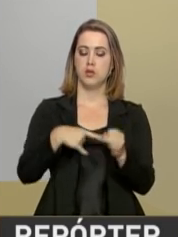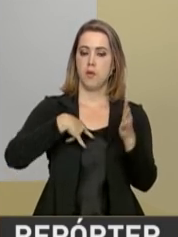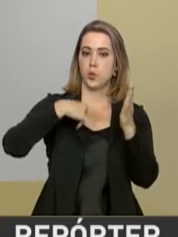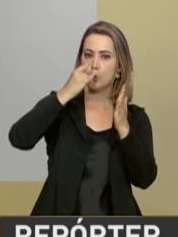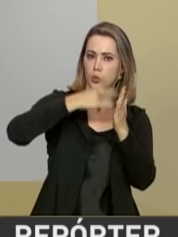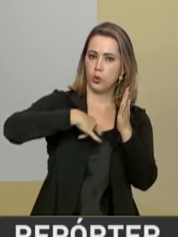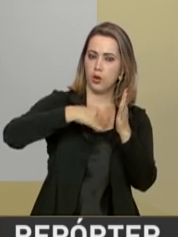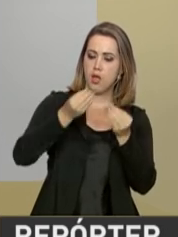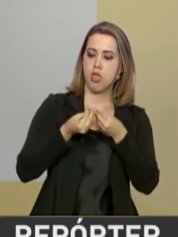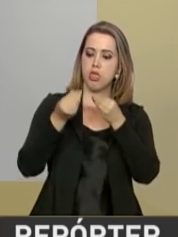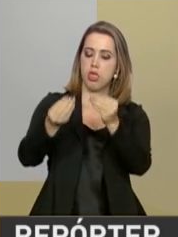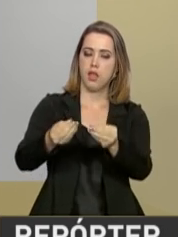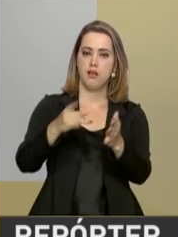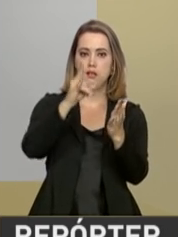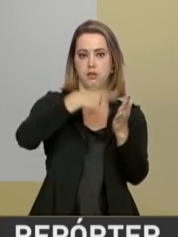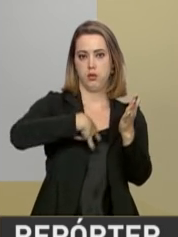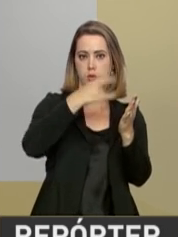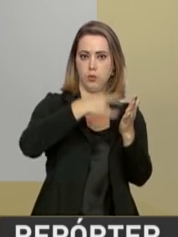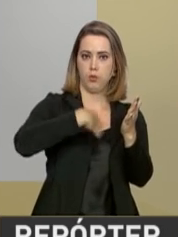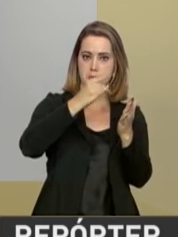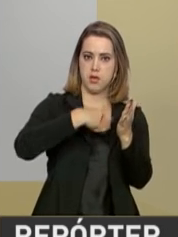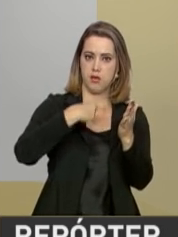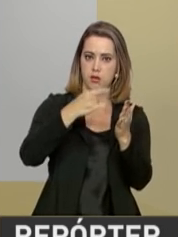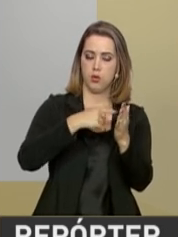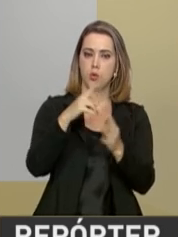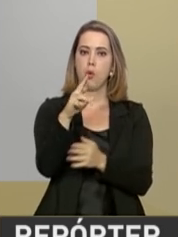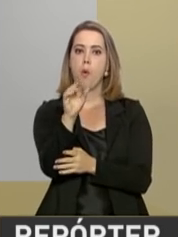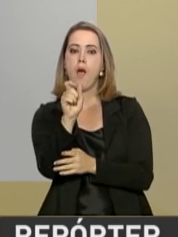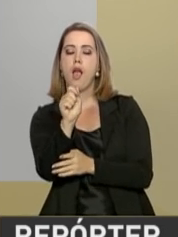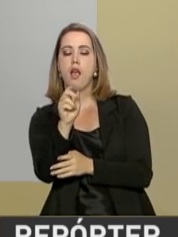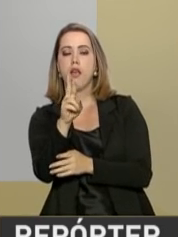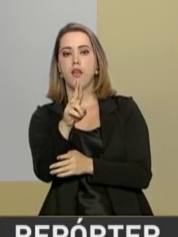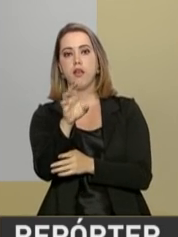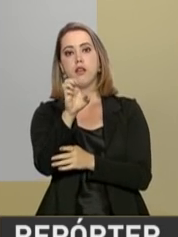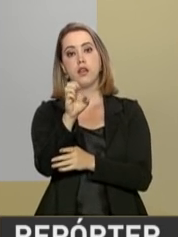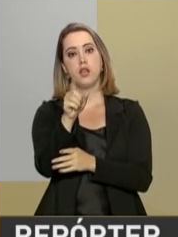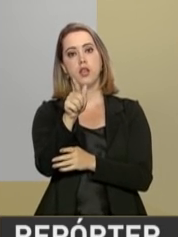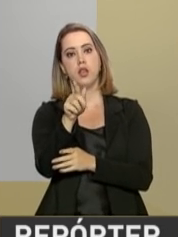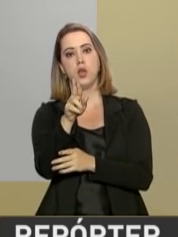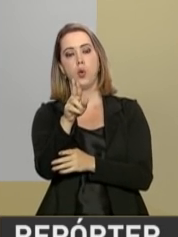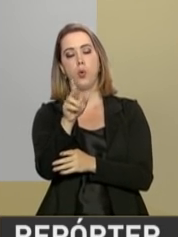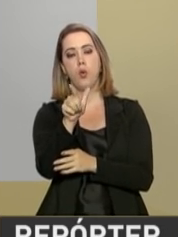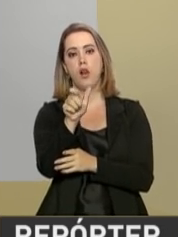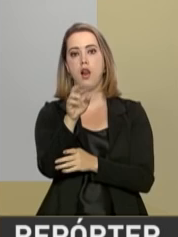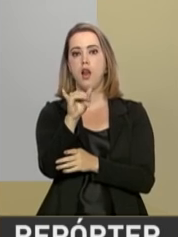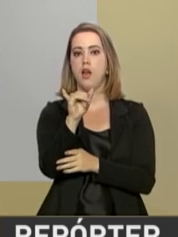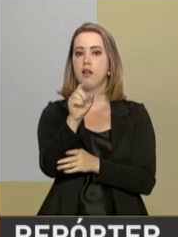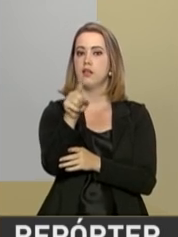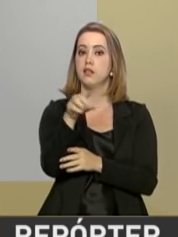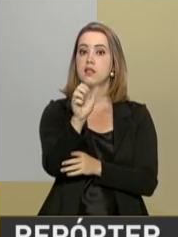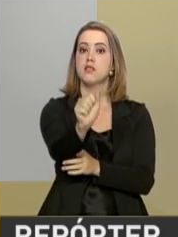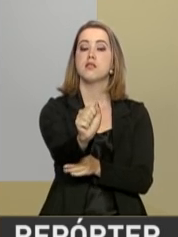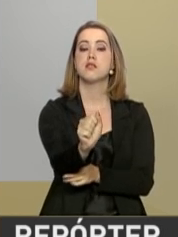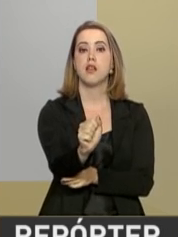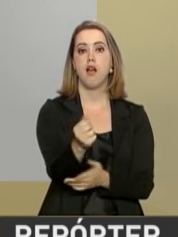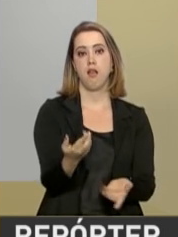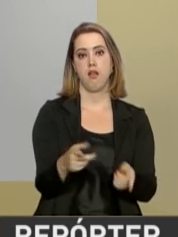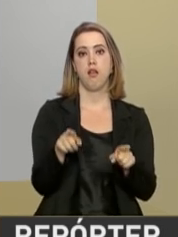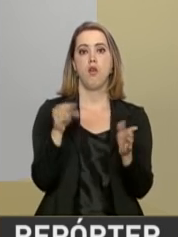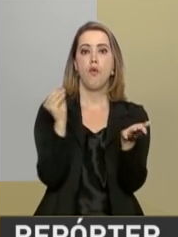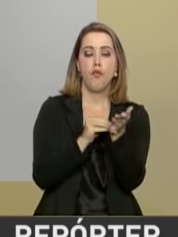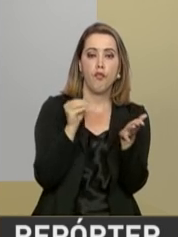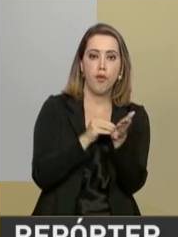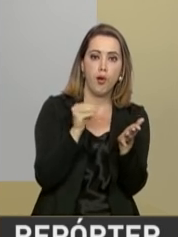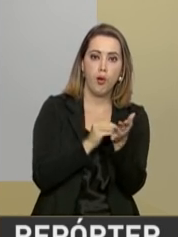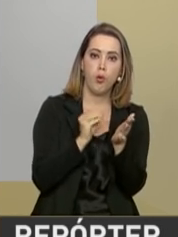propriedades nas cidades. Você sabe que tem muita gente que mora em casas pequenas, em modestas habitações, mas não tem a